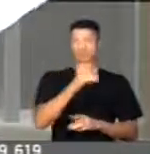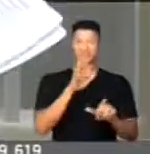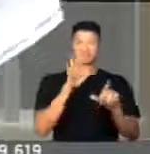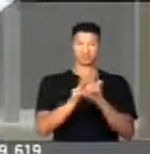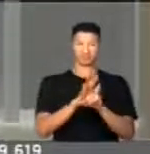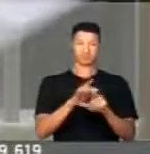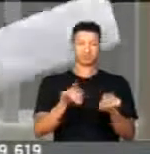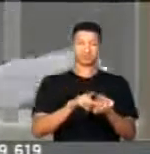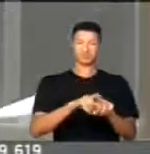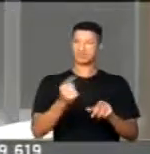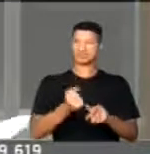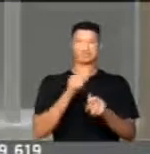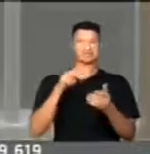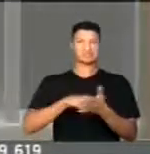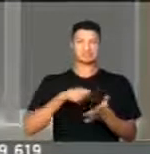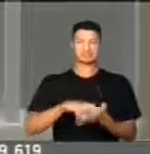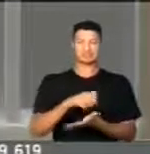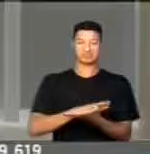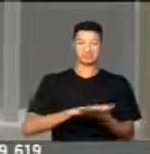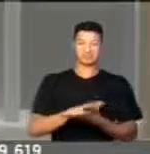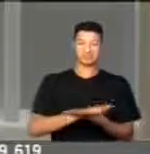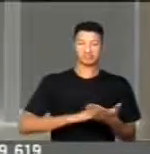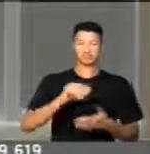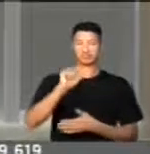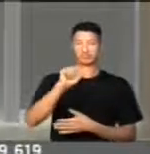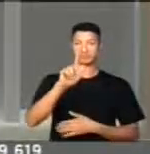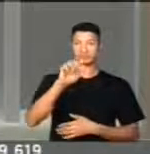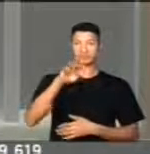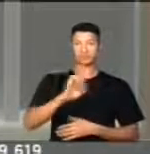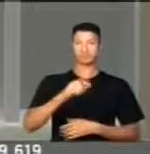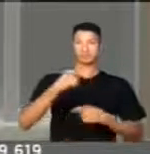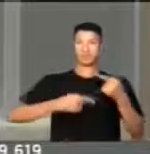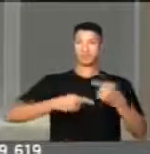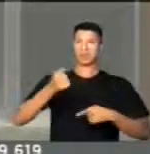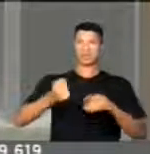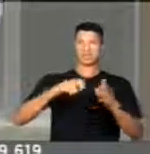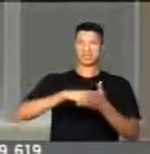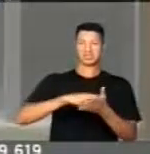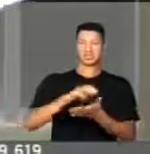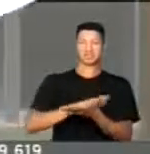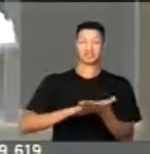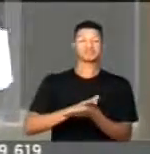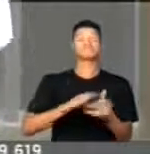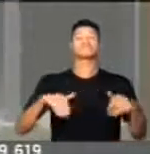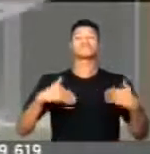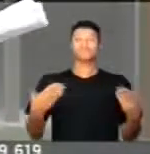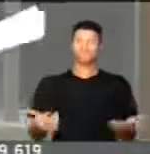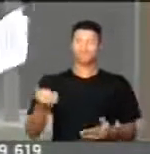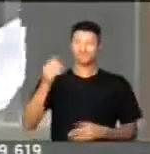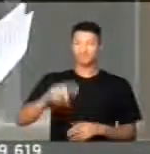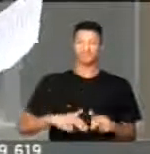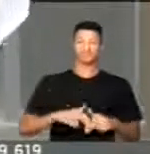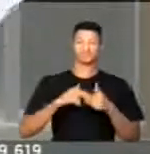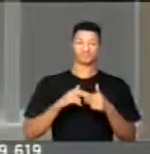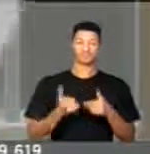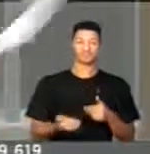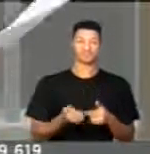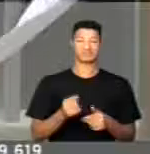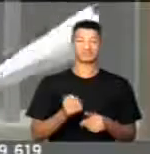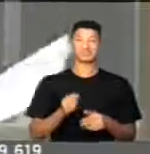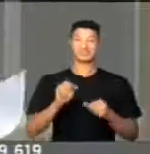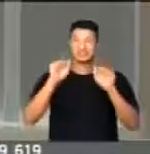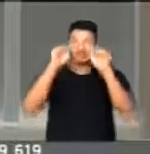a lei e não é punido, o agente político não é punido e ainda é motivo de